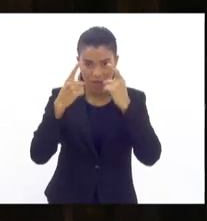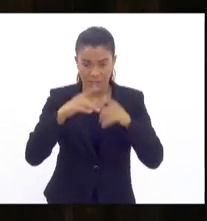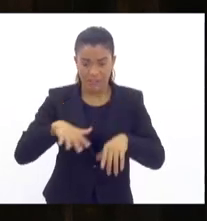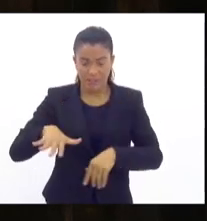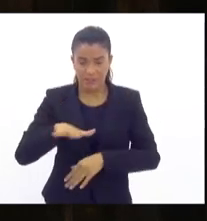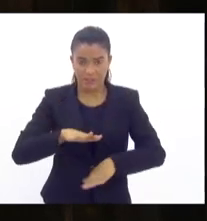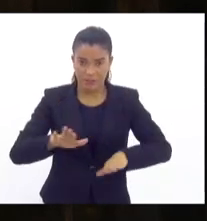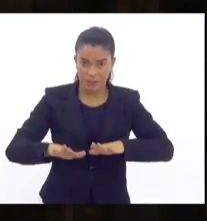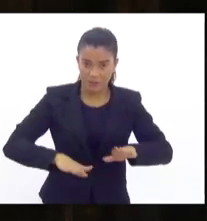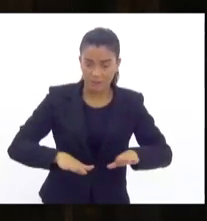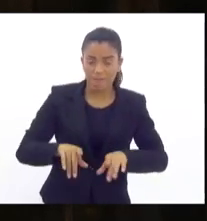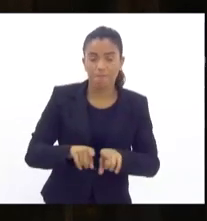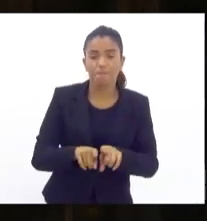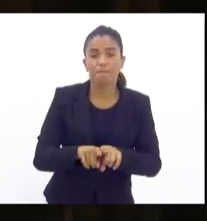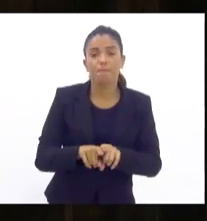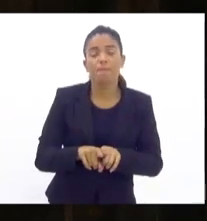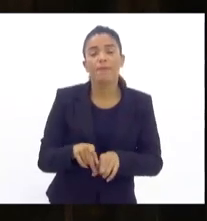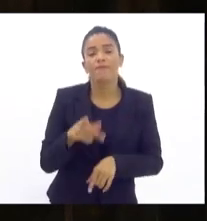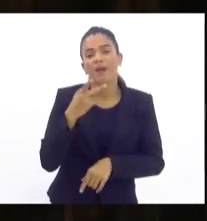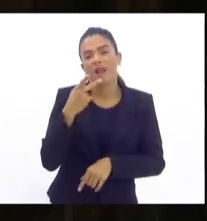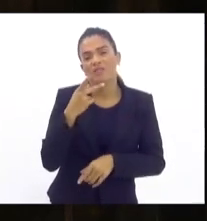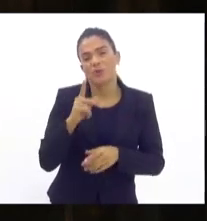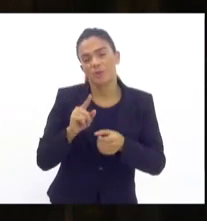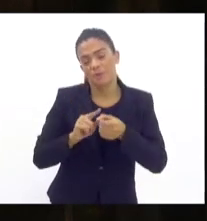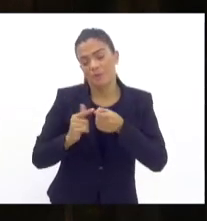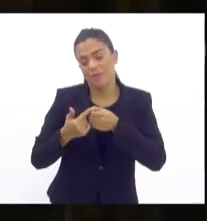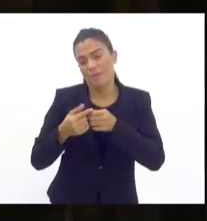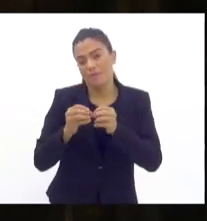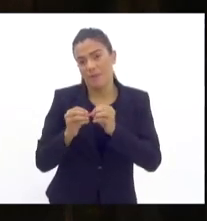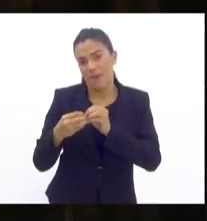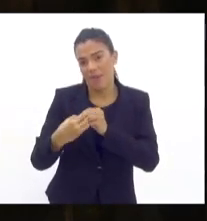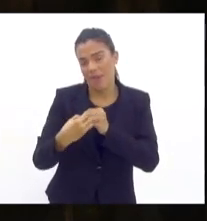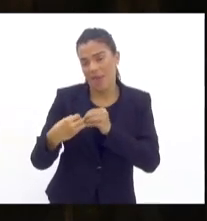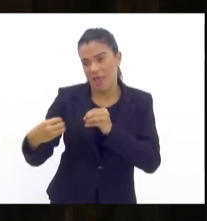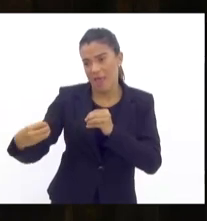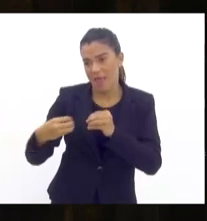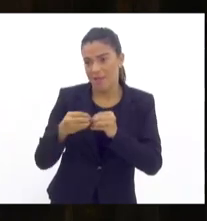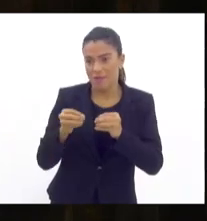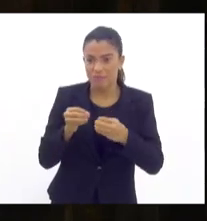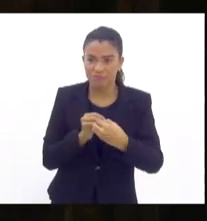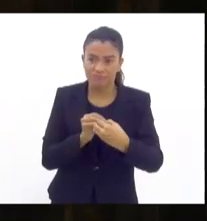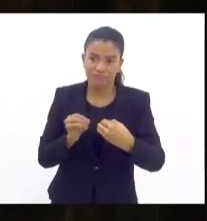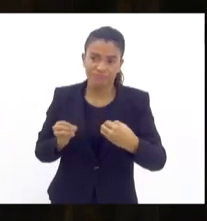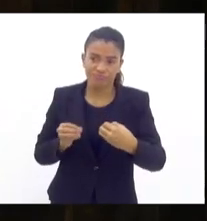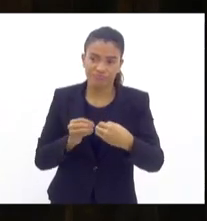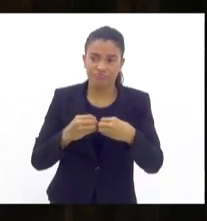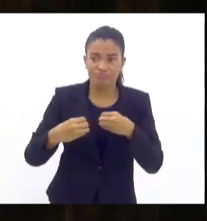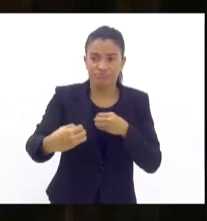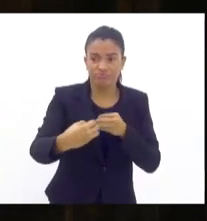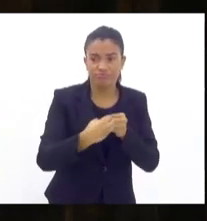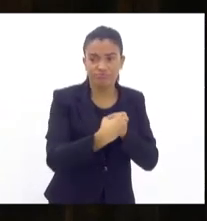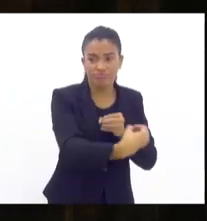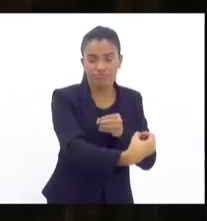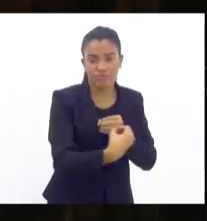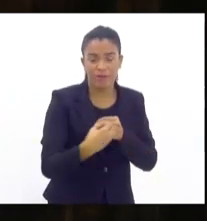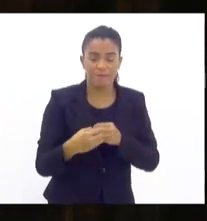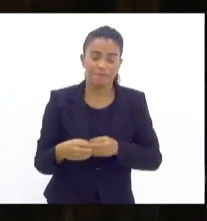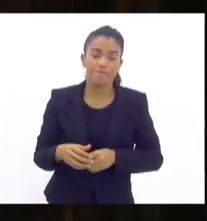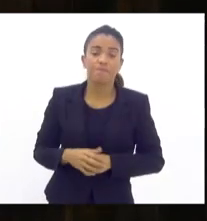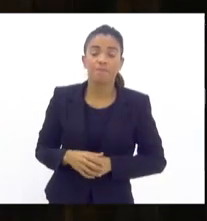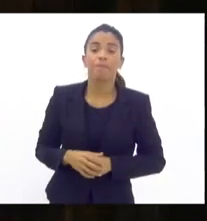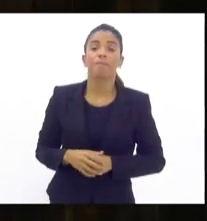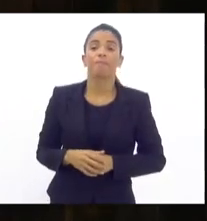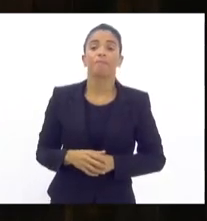à adjacência, que vem aqui falar um pouquinho, comandante Levi e comandante Xavier acho que foram bem oportunas em suas falas.